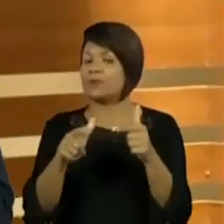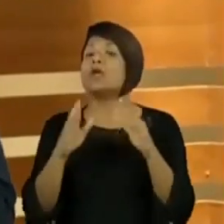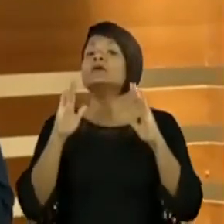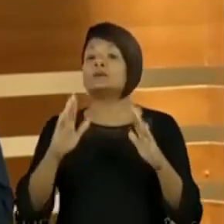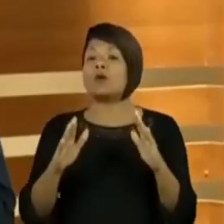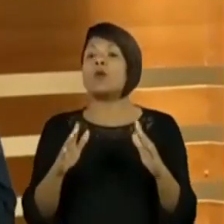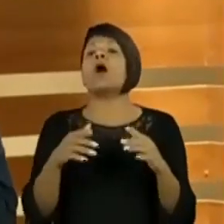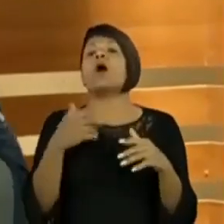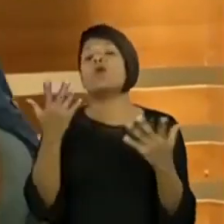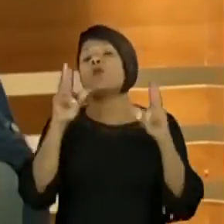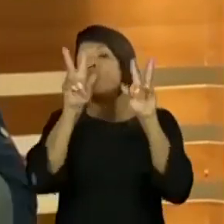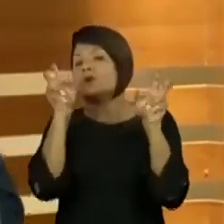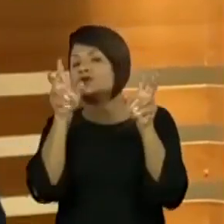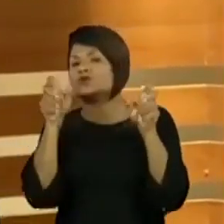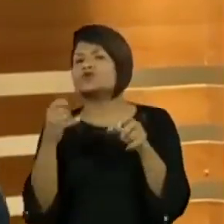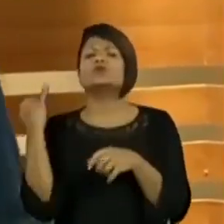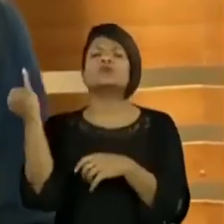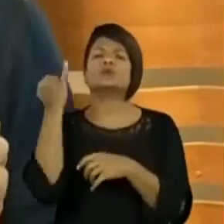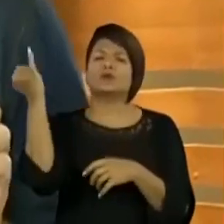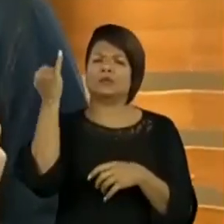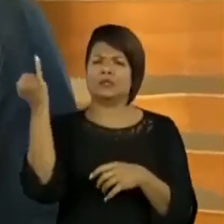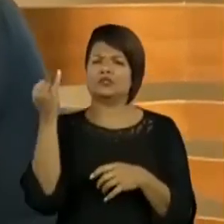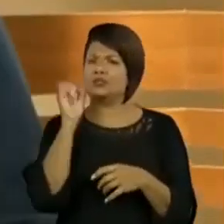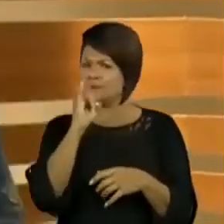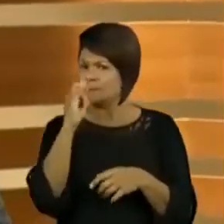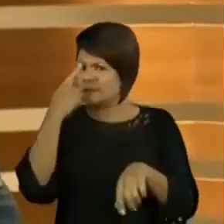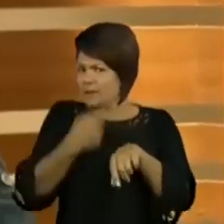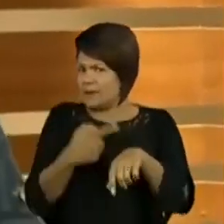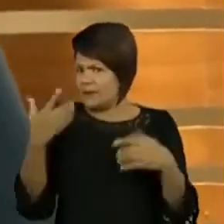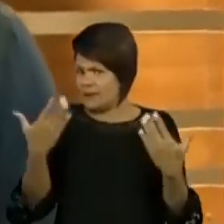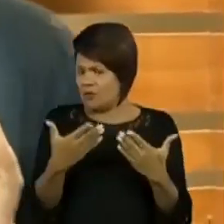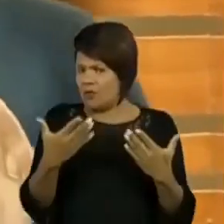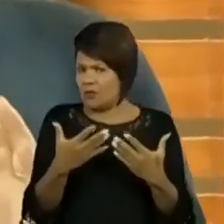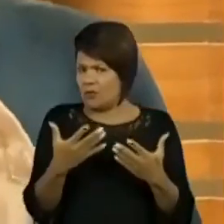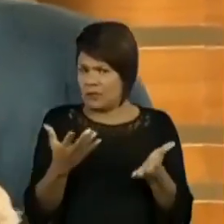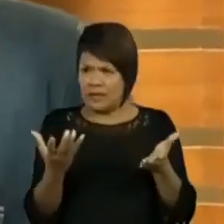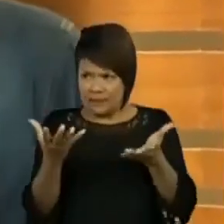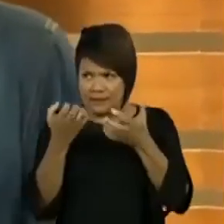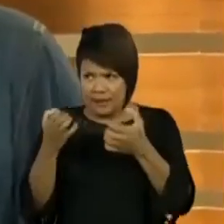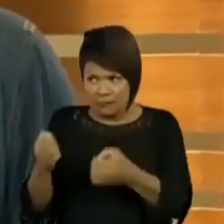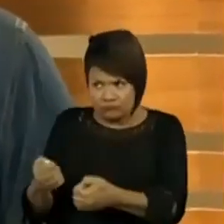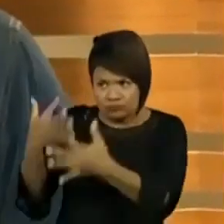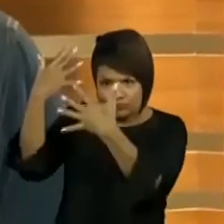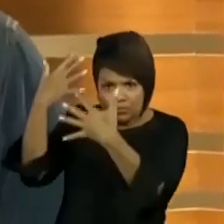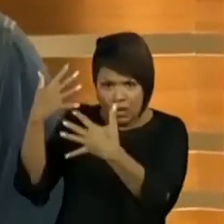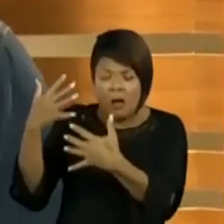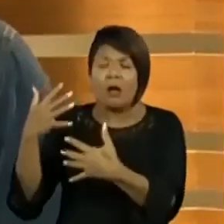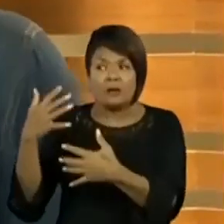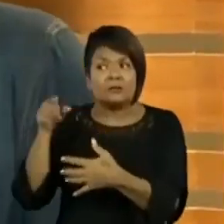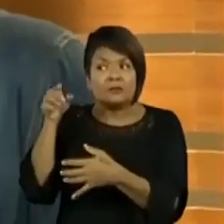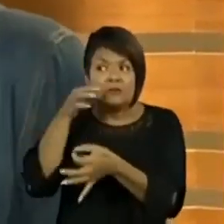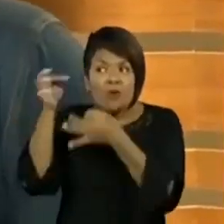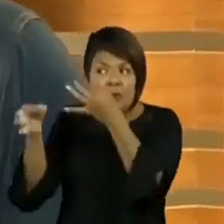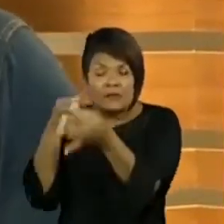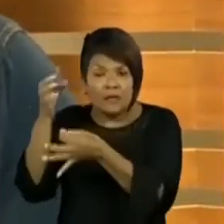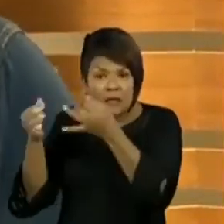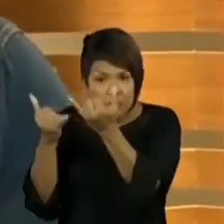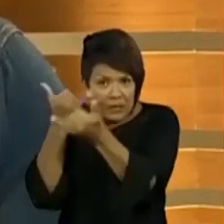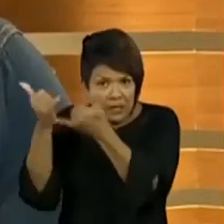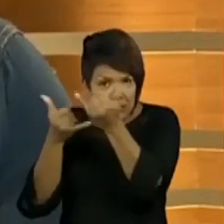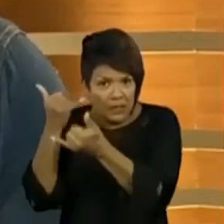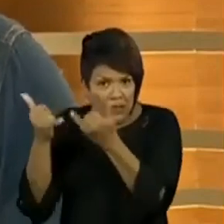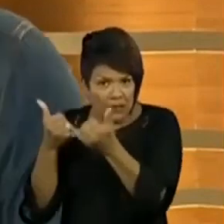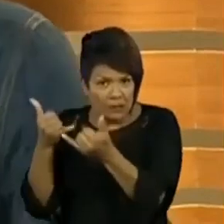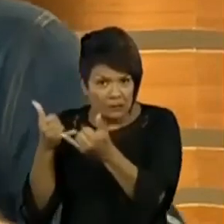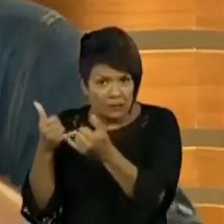nesse momento, se você, por acaso, realizar qualquer tipo de brincadeira aí no comentário, você não está sendo próximo